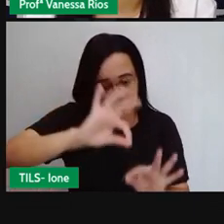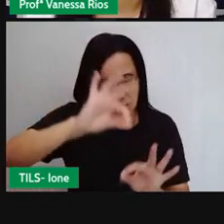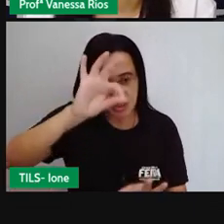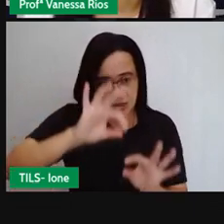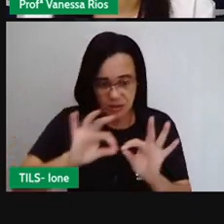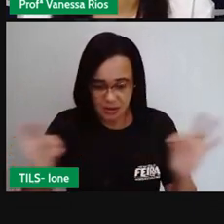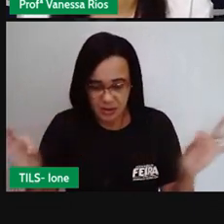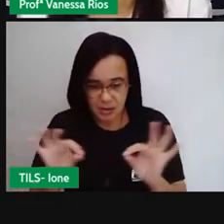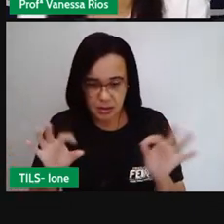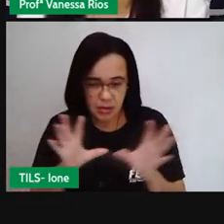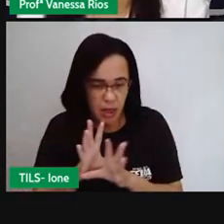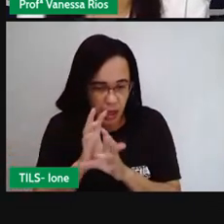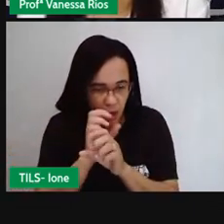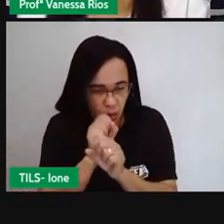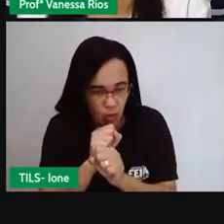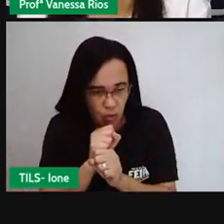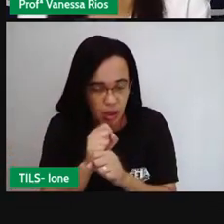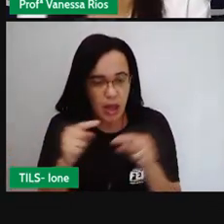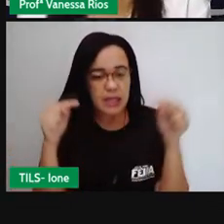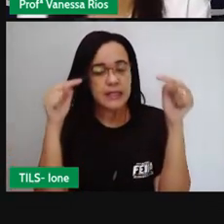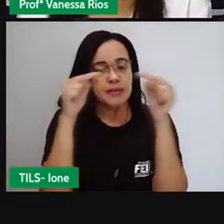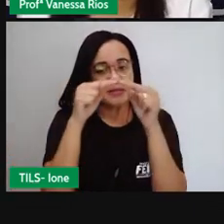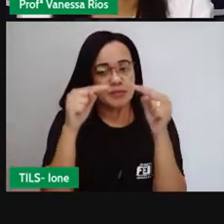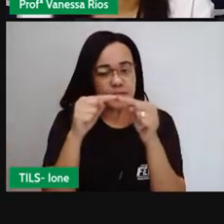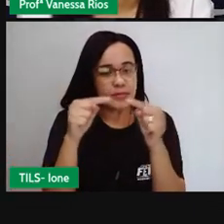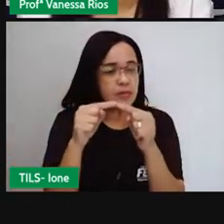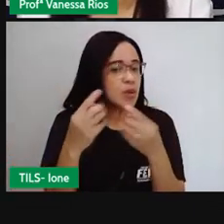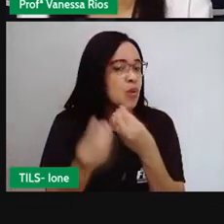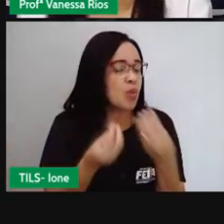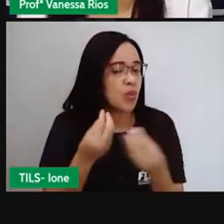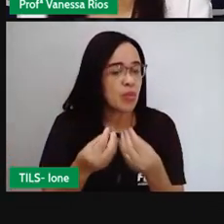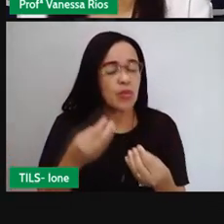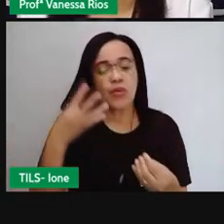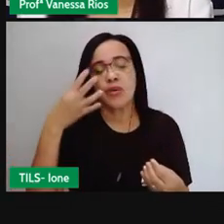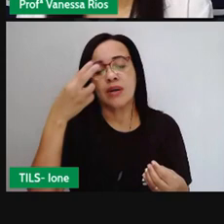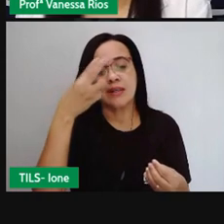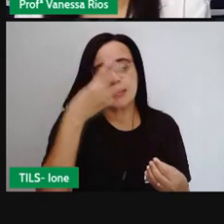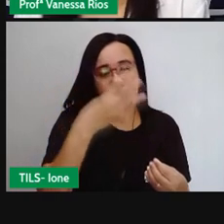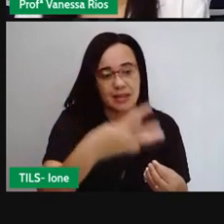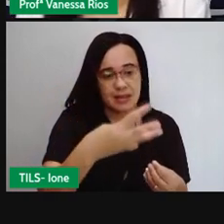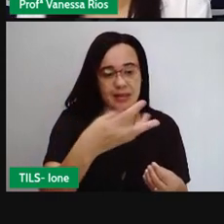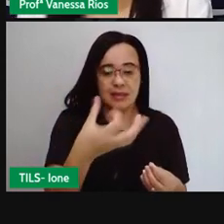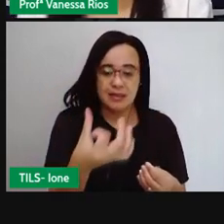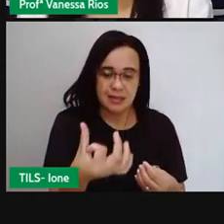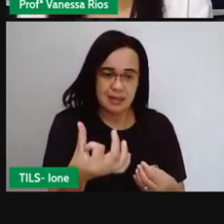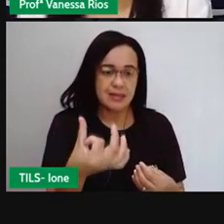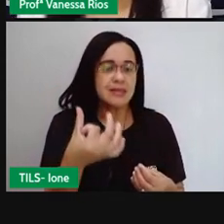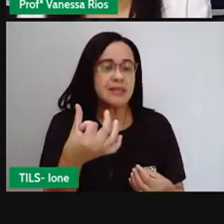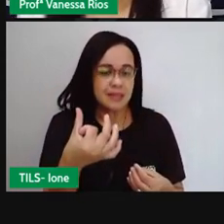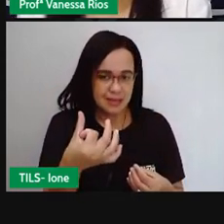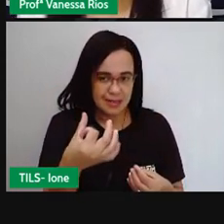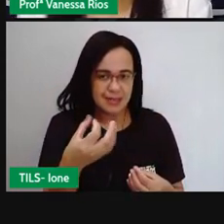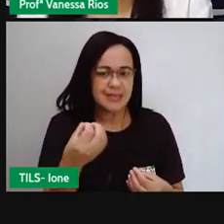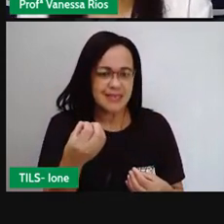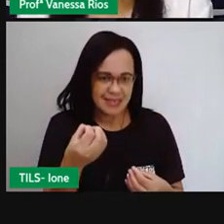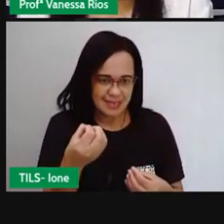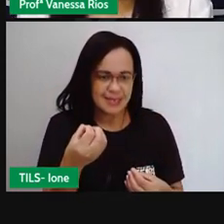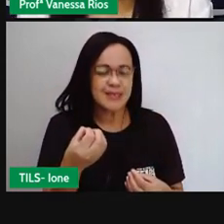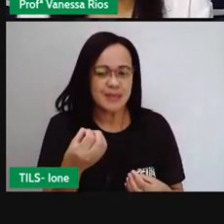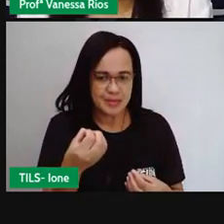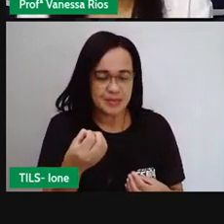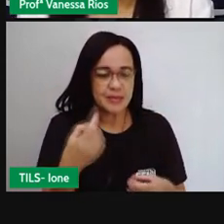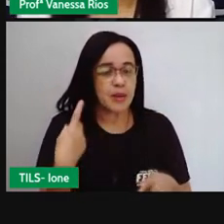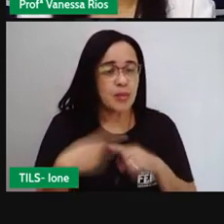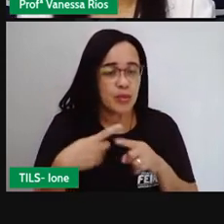transferidor um ângulo de 360 graus, que é o ângulo formado aí por uma volta completa no